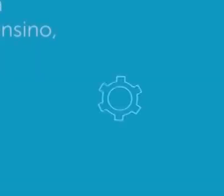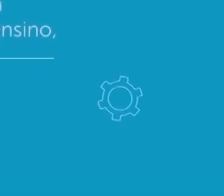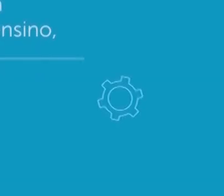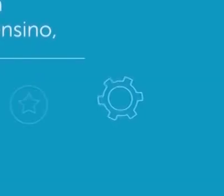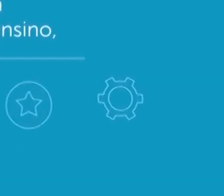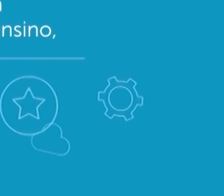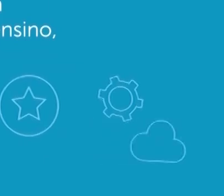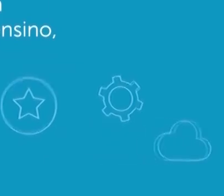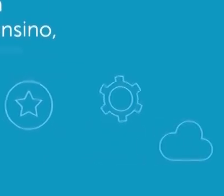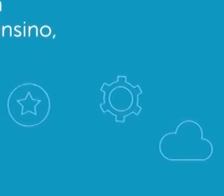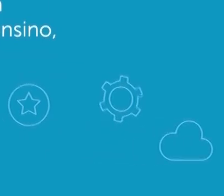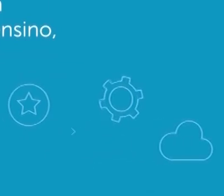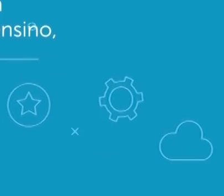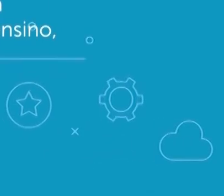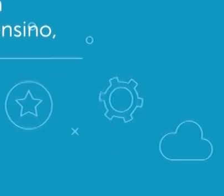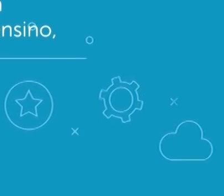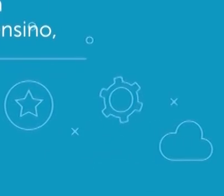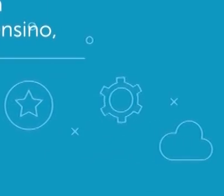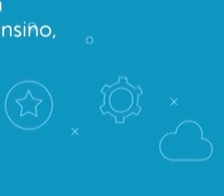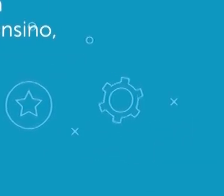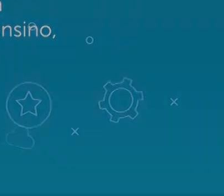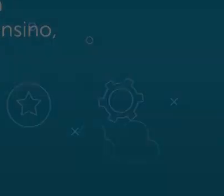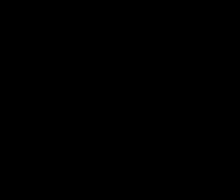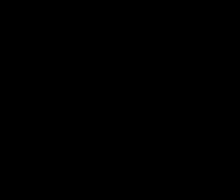Coelho